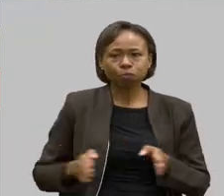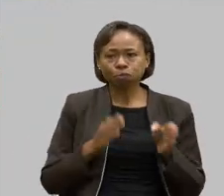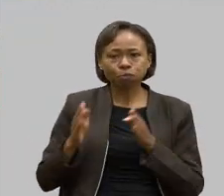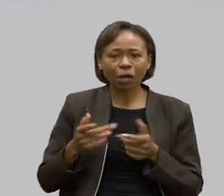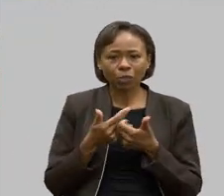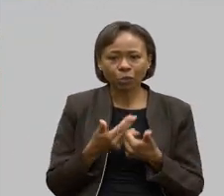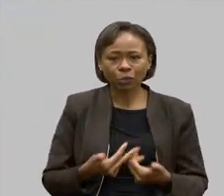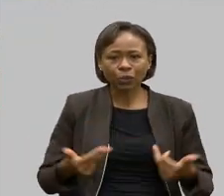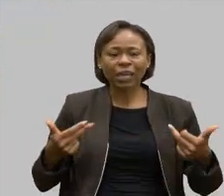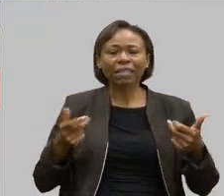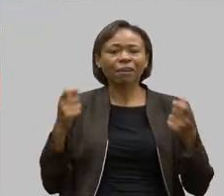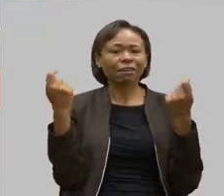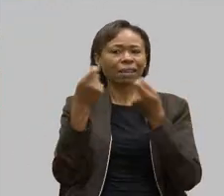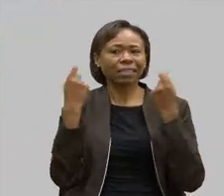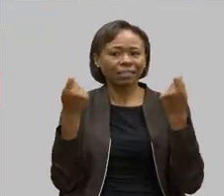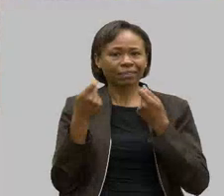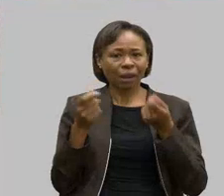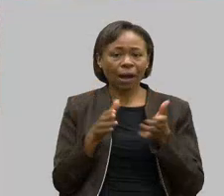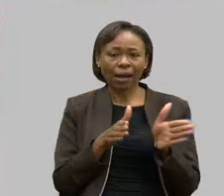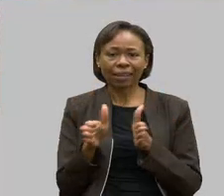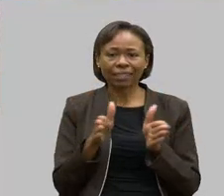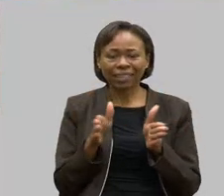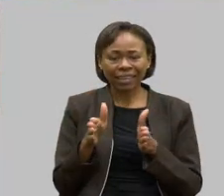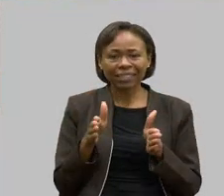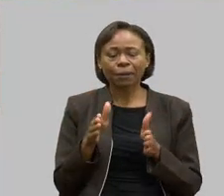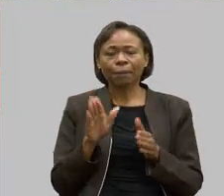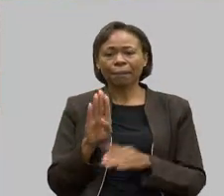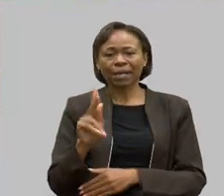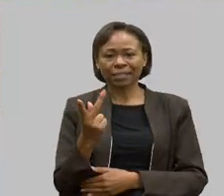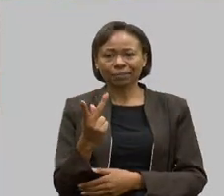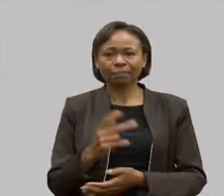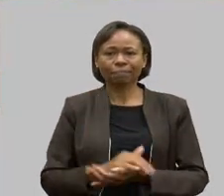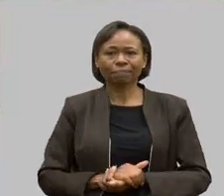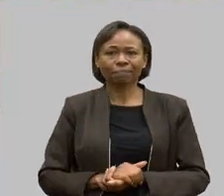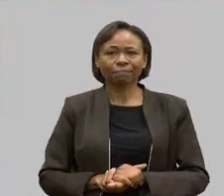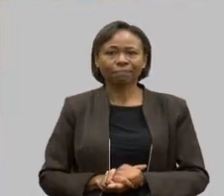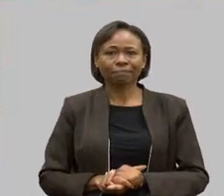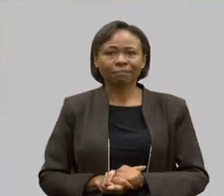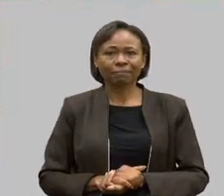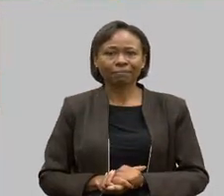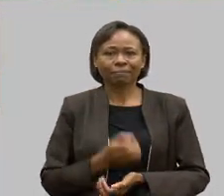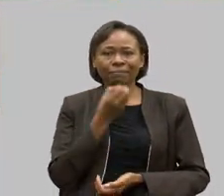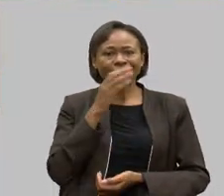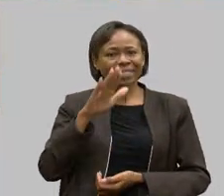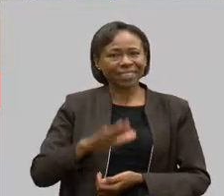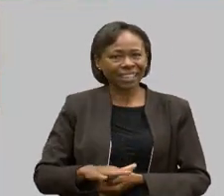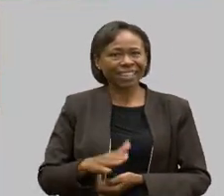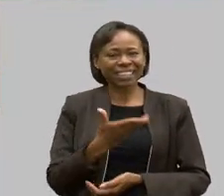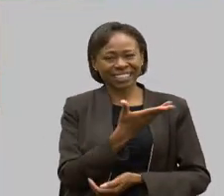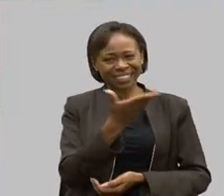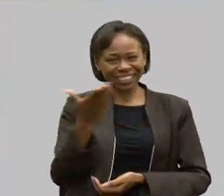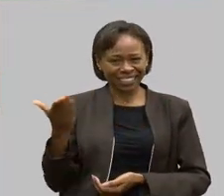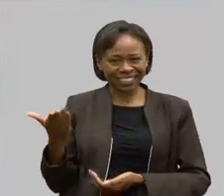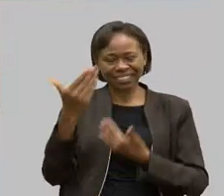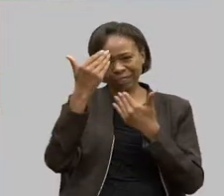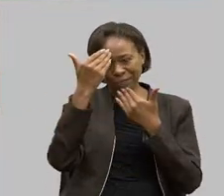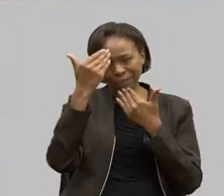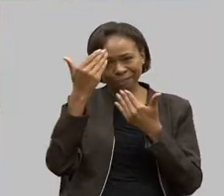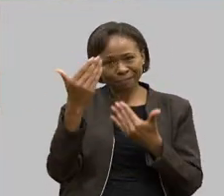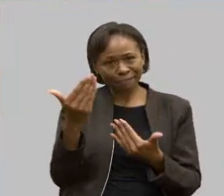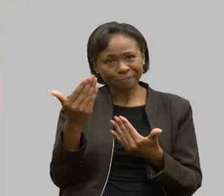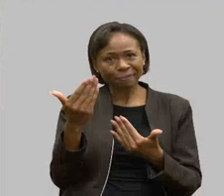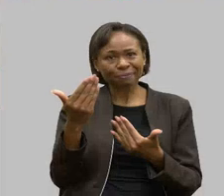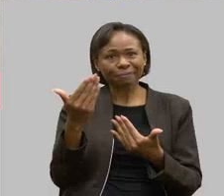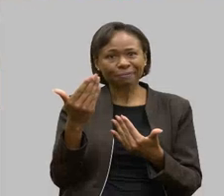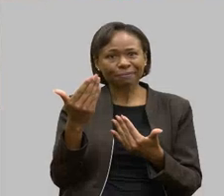promovendo do Festival Acesso à BH. Boa tarde a todos. Queria, primeiramente, cumprimentar a mesa, todos os presentes, agradecer aqui aos